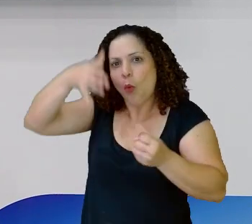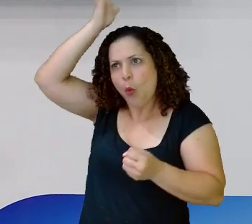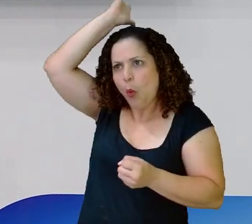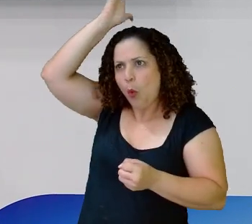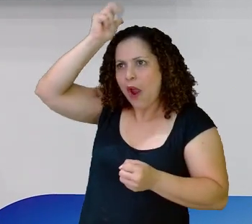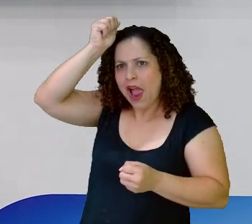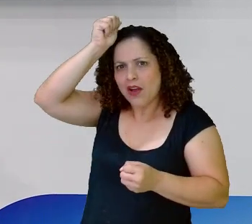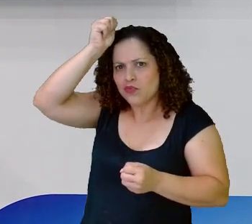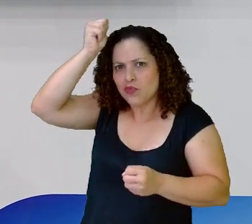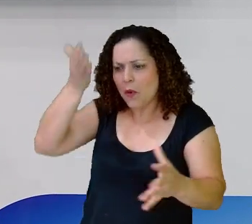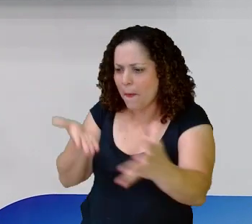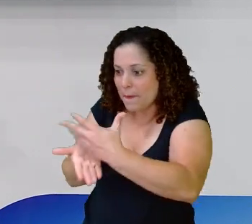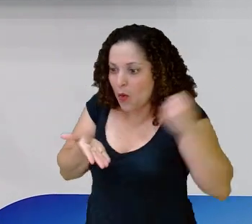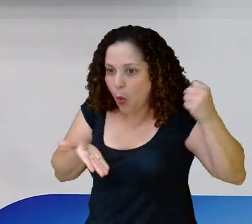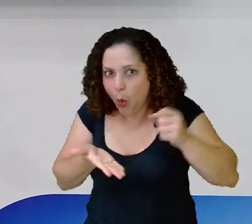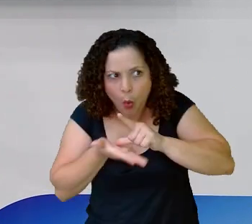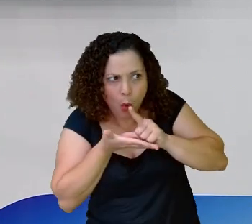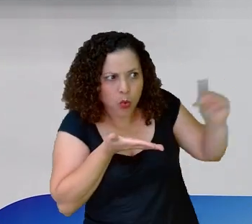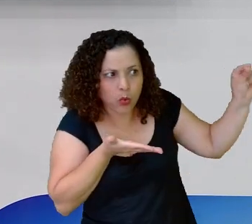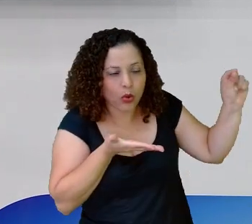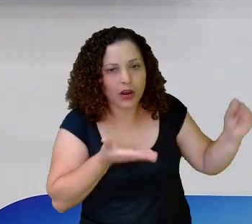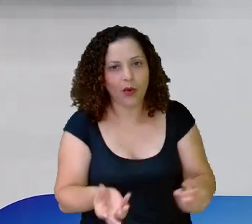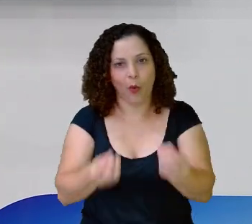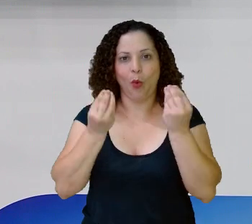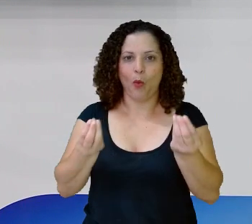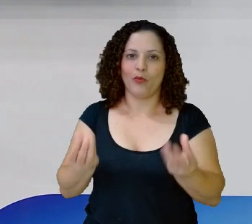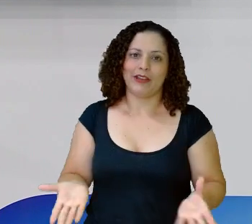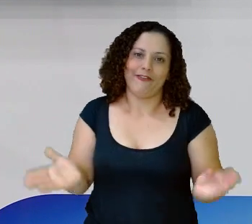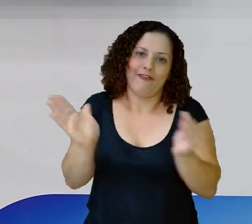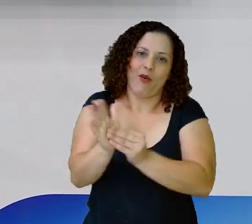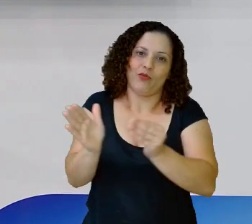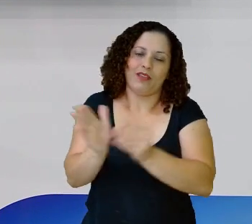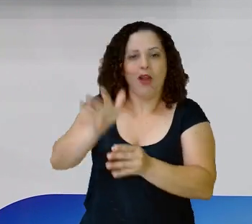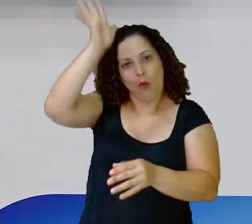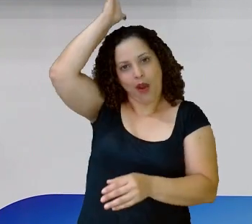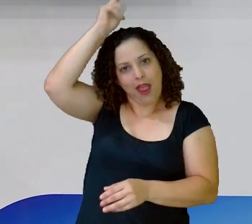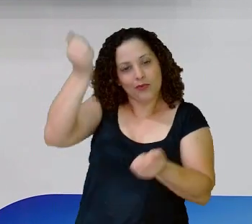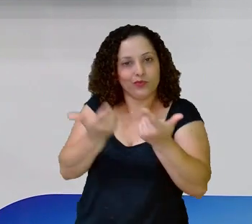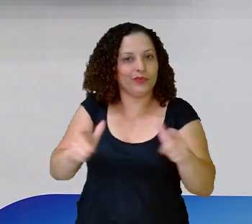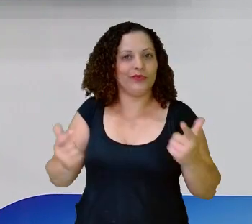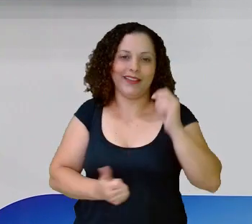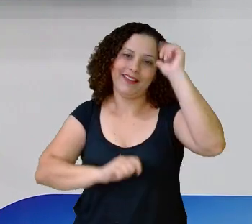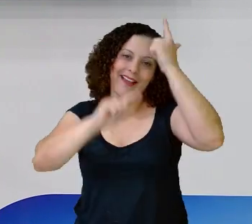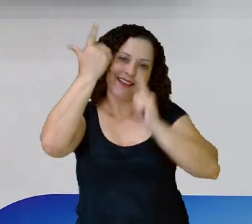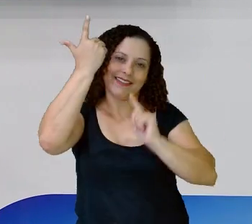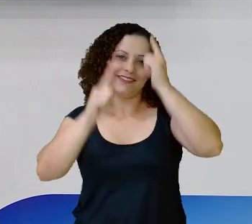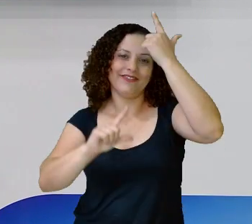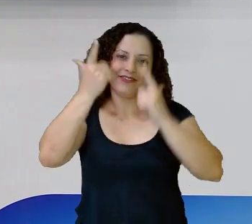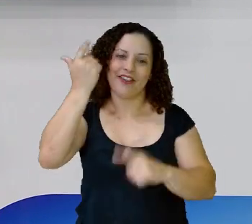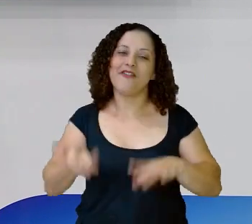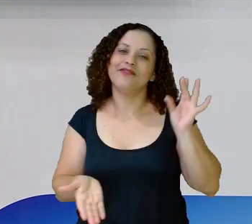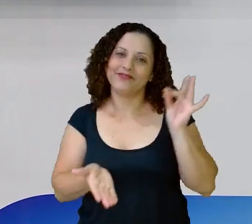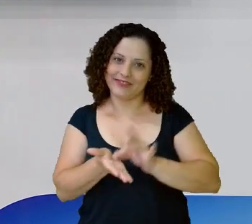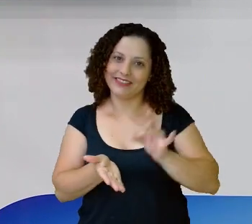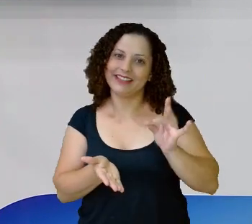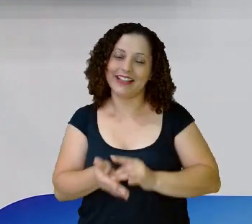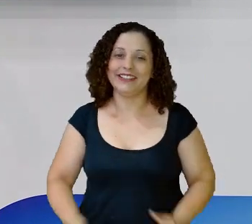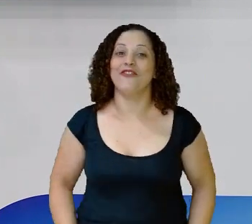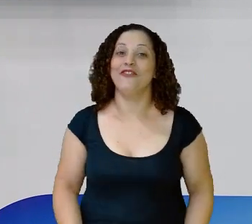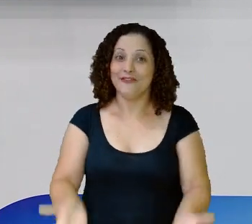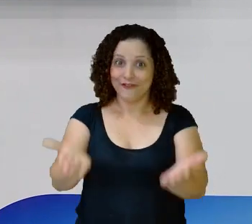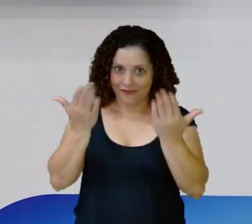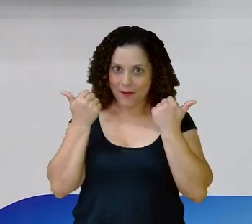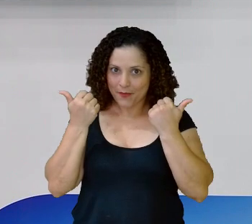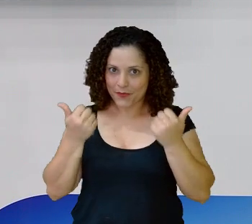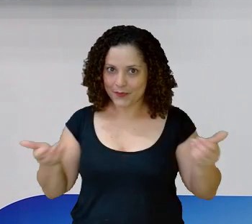Carnaval do Recife sem galo da madrugada Não tem carnaval, não é verdade? Então vamos embora